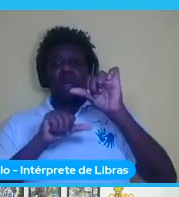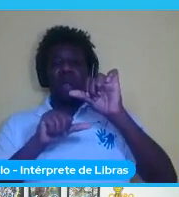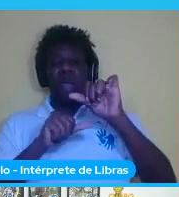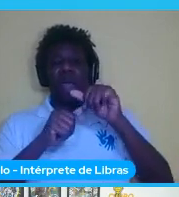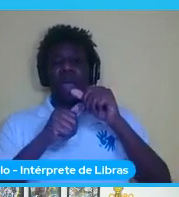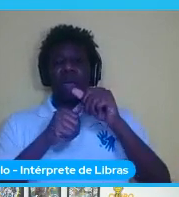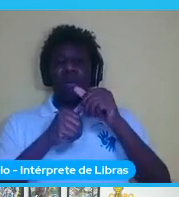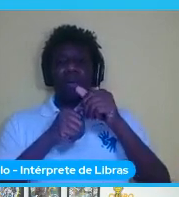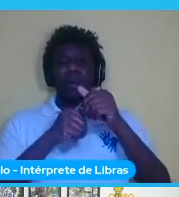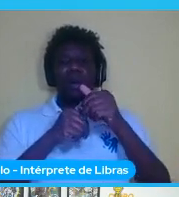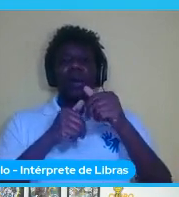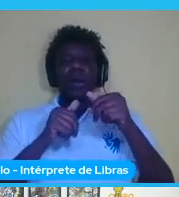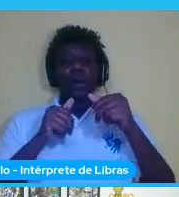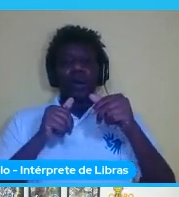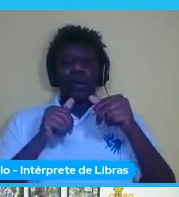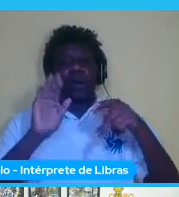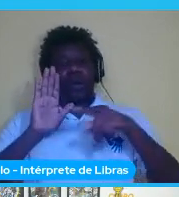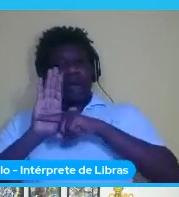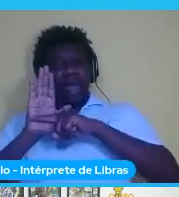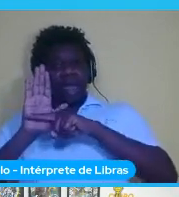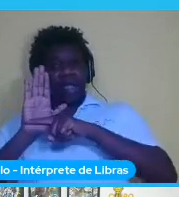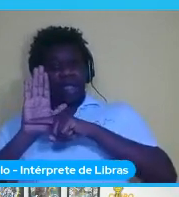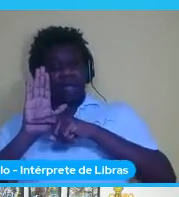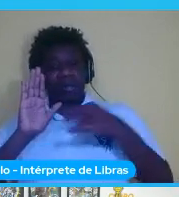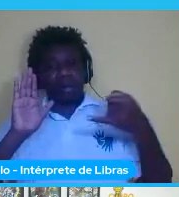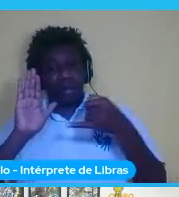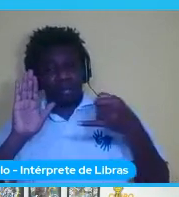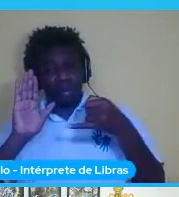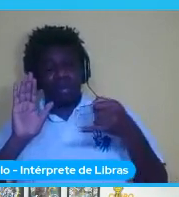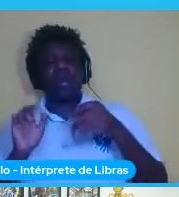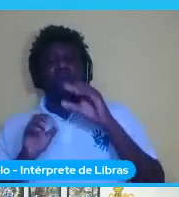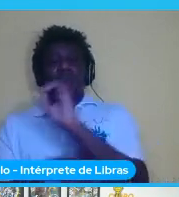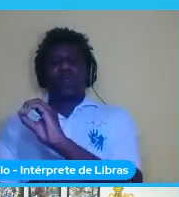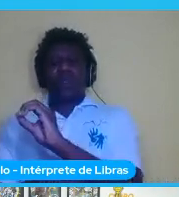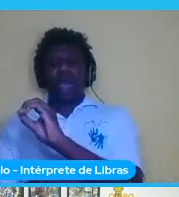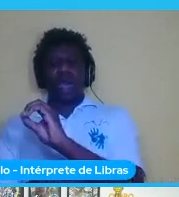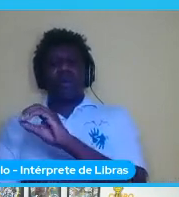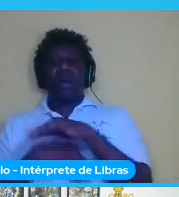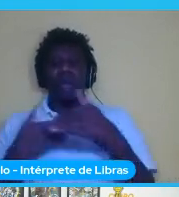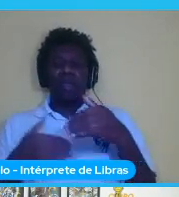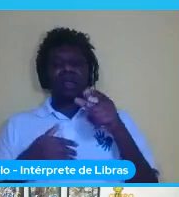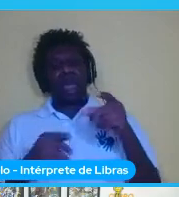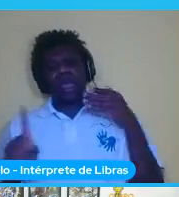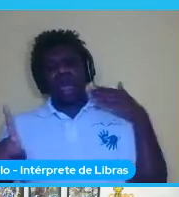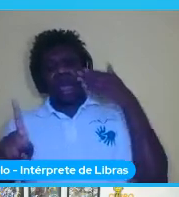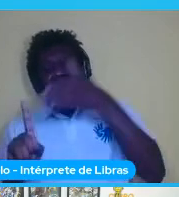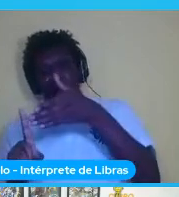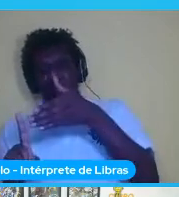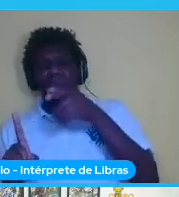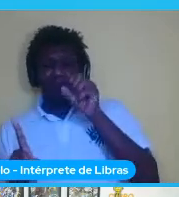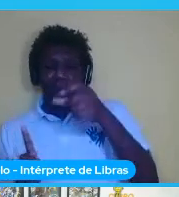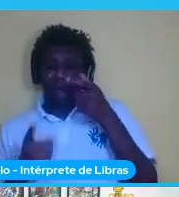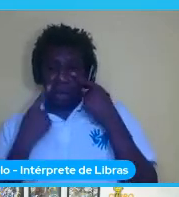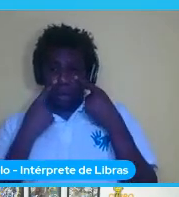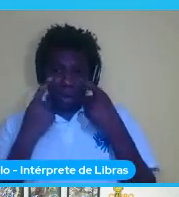0 e assim por diante então fica as referências quem tiver curiosidade depois dá uma olhada aqui